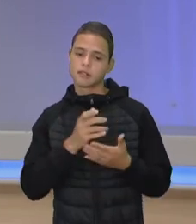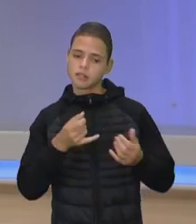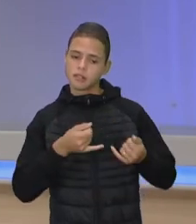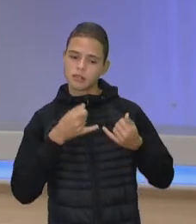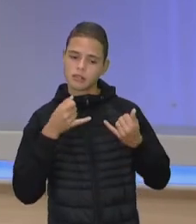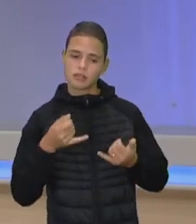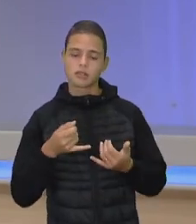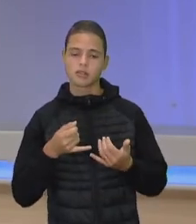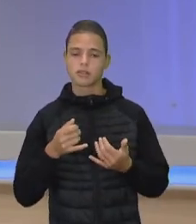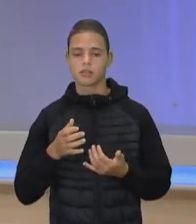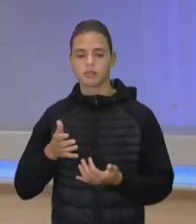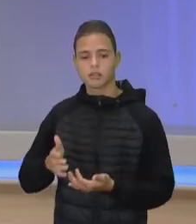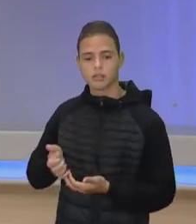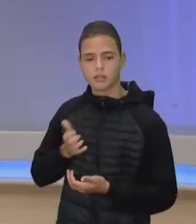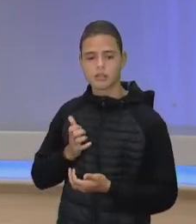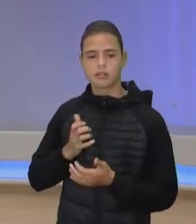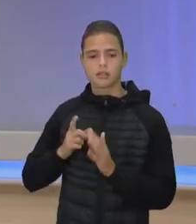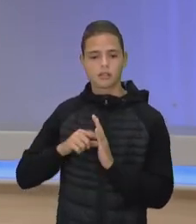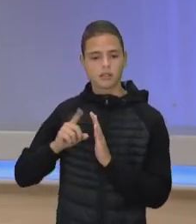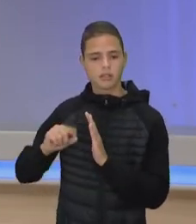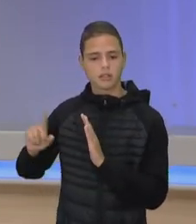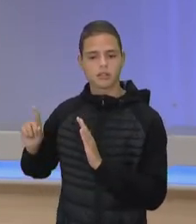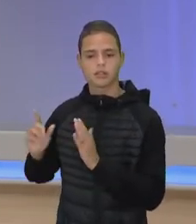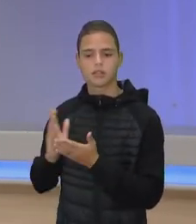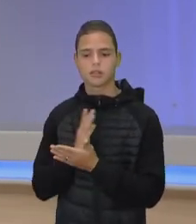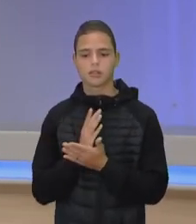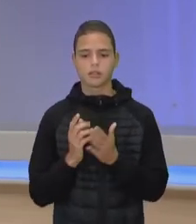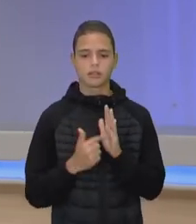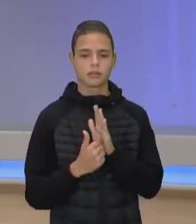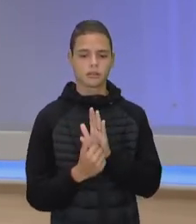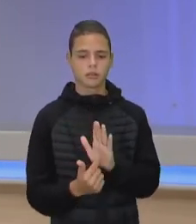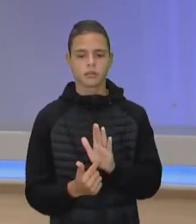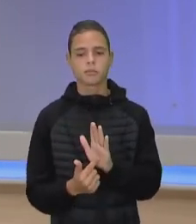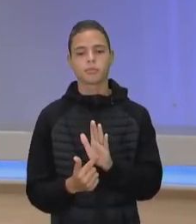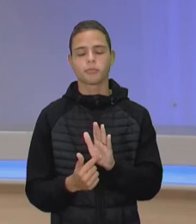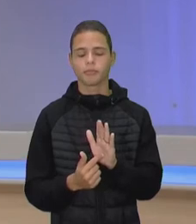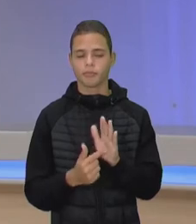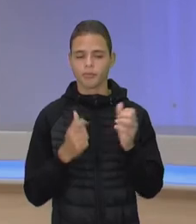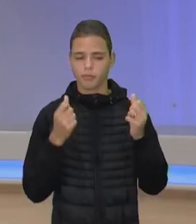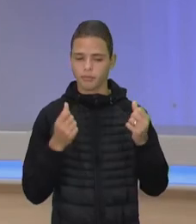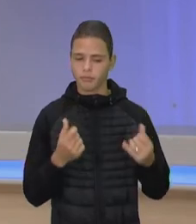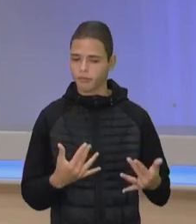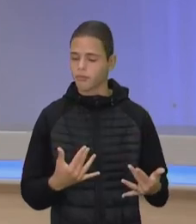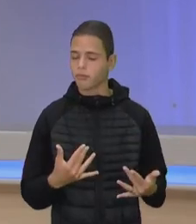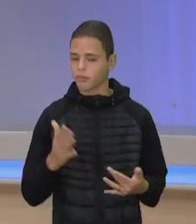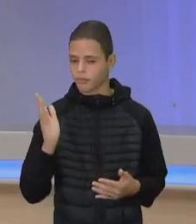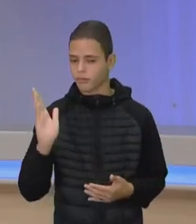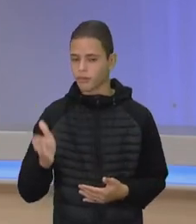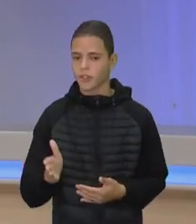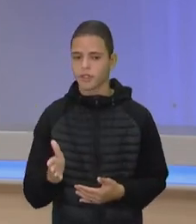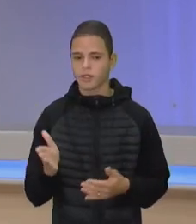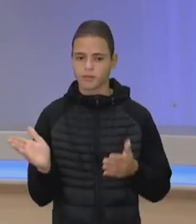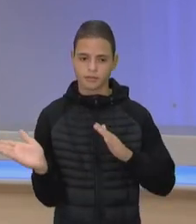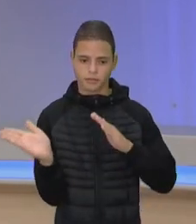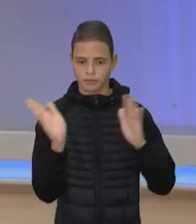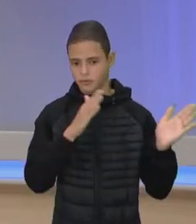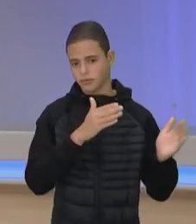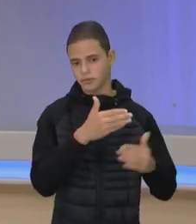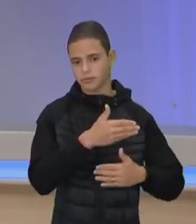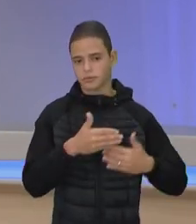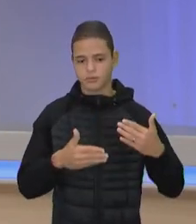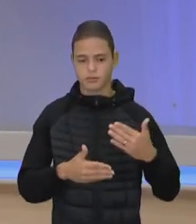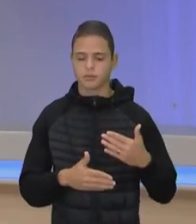estatísticas, né? A comprovações disso tudo que eu acabei de falar para vocês, tá certo? Vou passar mais um slide